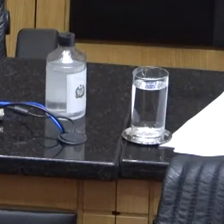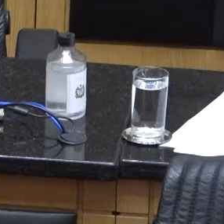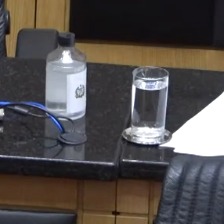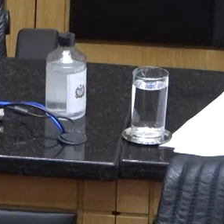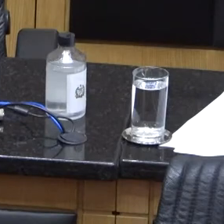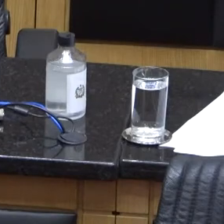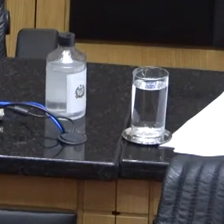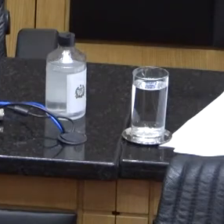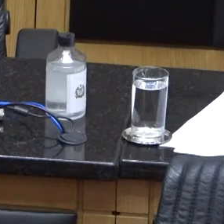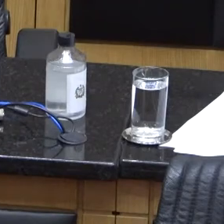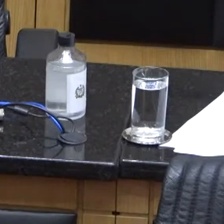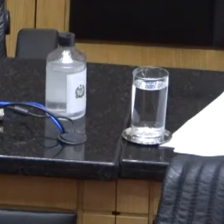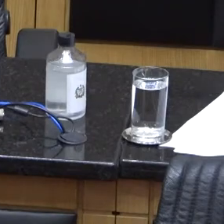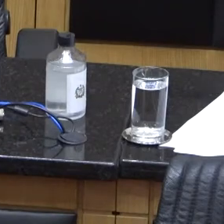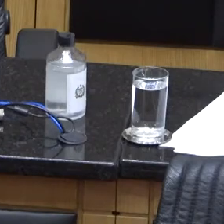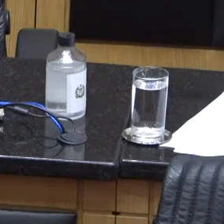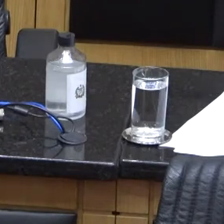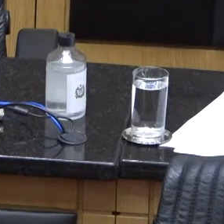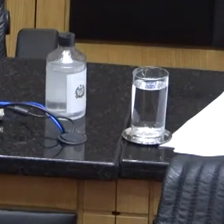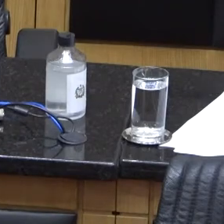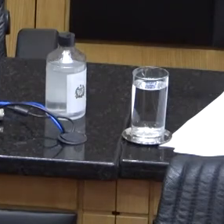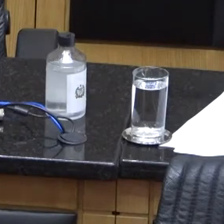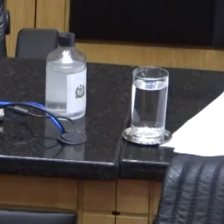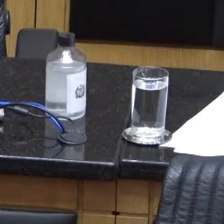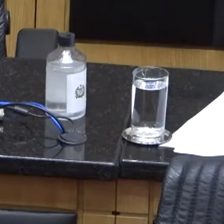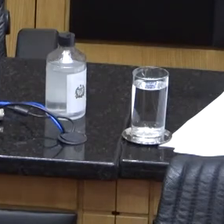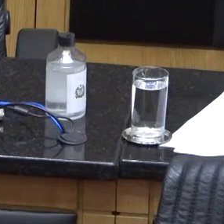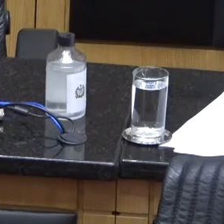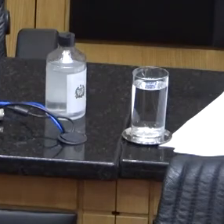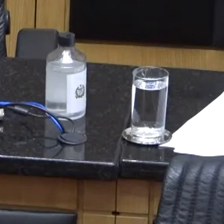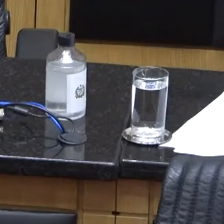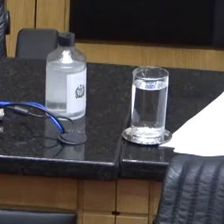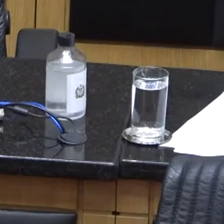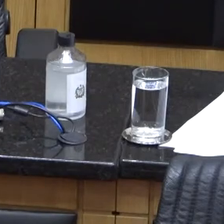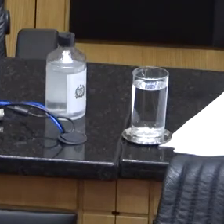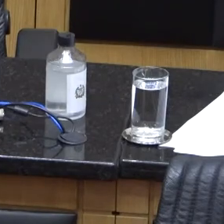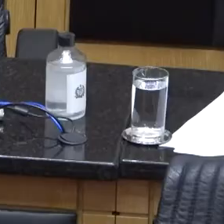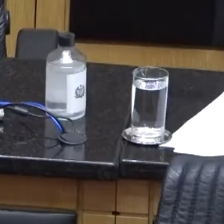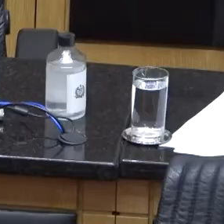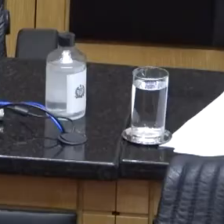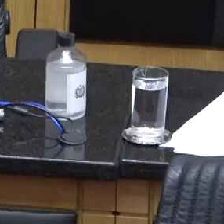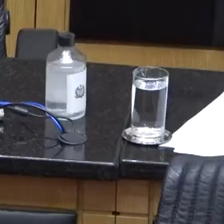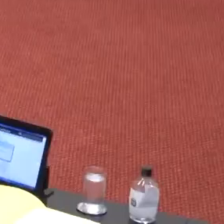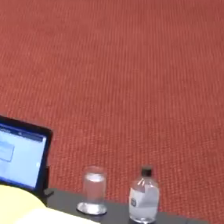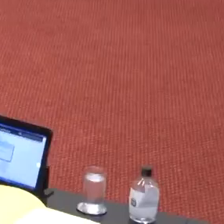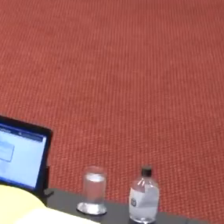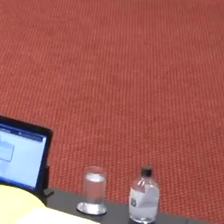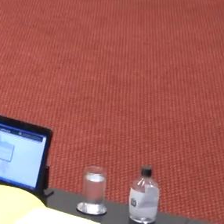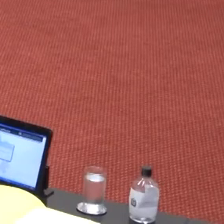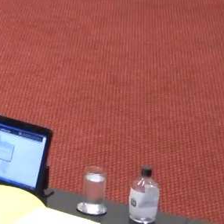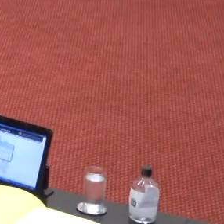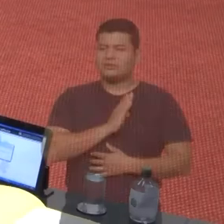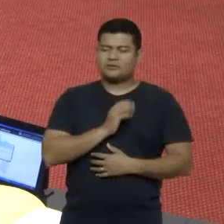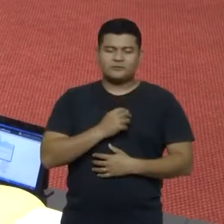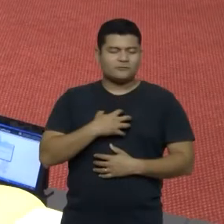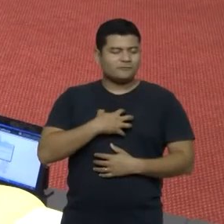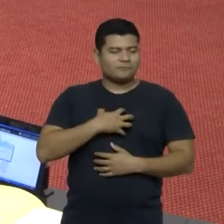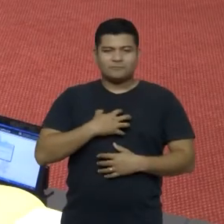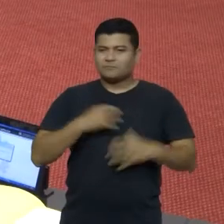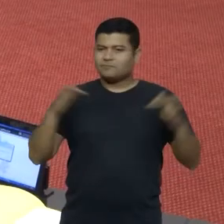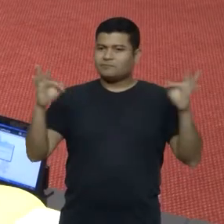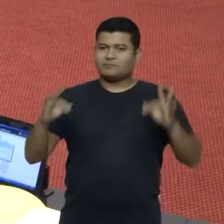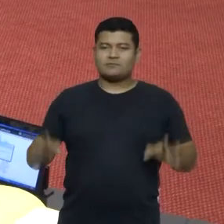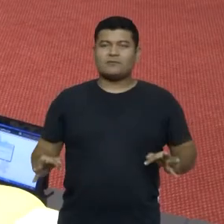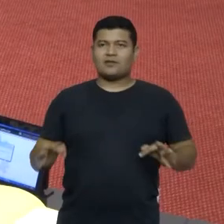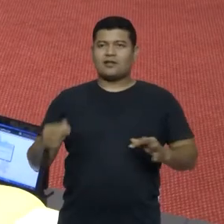um leão baio rugindo pela Serra Catarinense, e hoje o meu coração está vibrando de alegria, minha alma baila